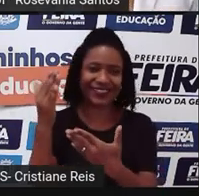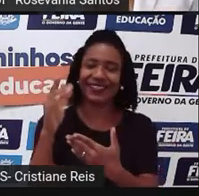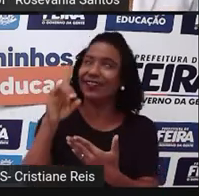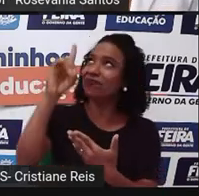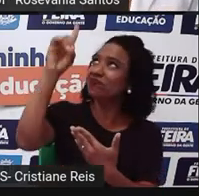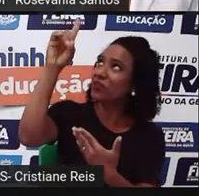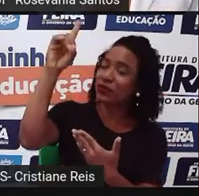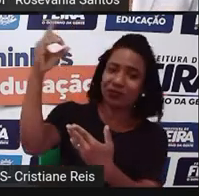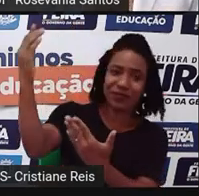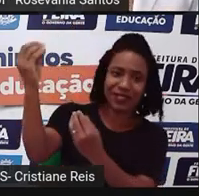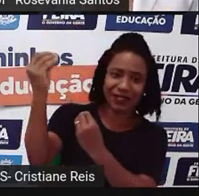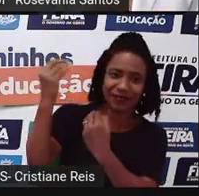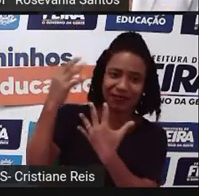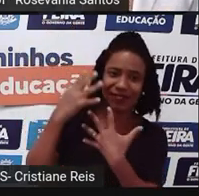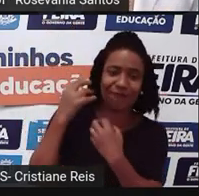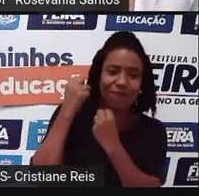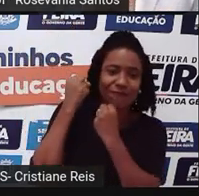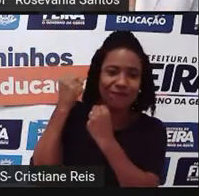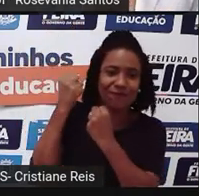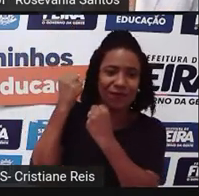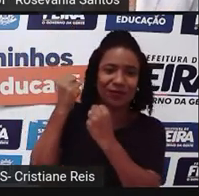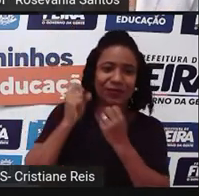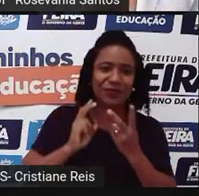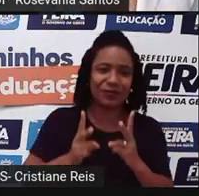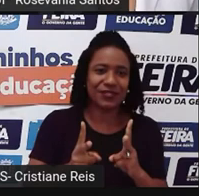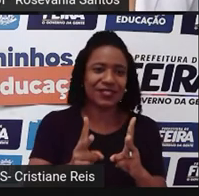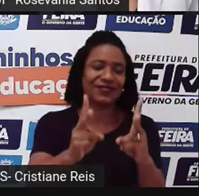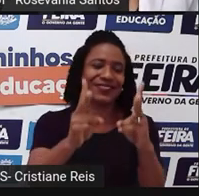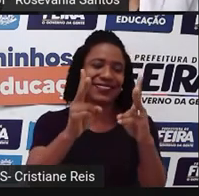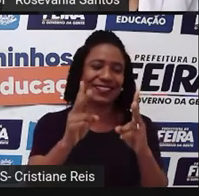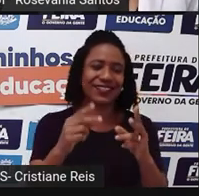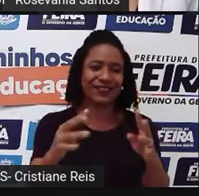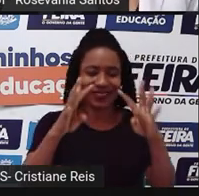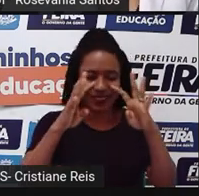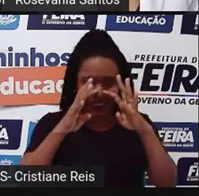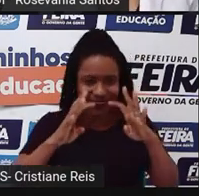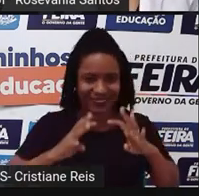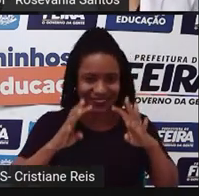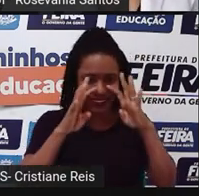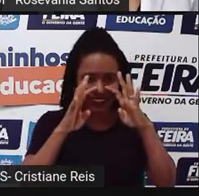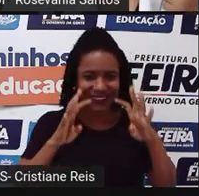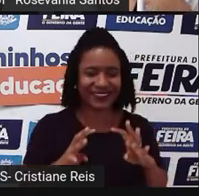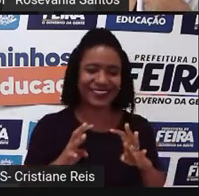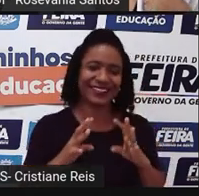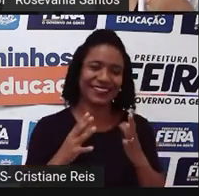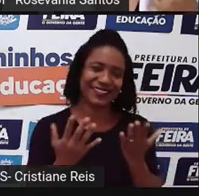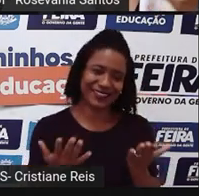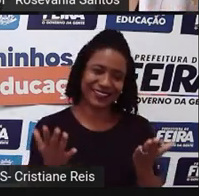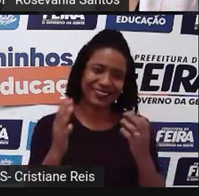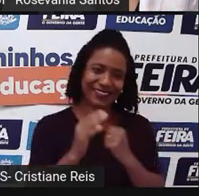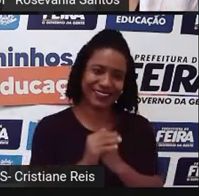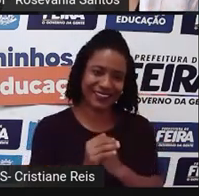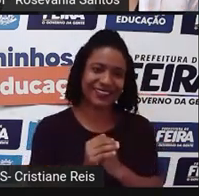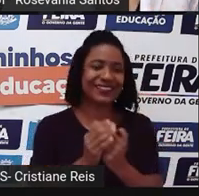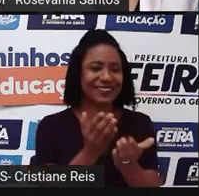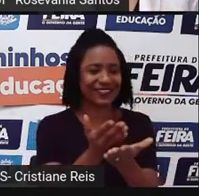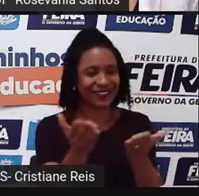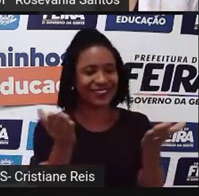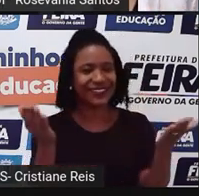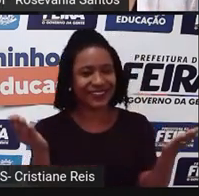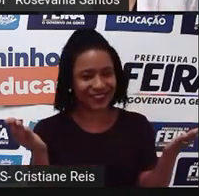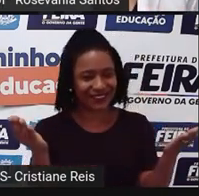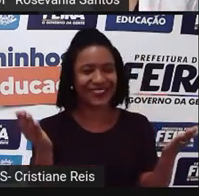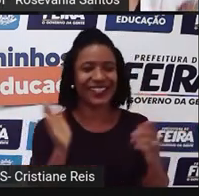força para continuar. E pela companhia de vocês, né? Todo esse tempo. Espero, sinceramente, ter